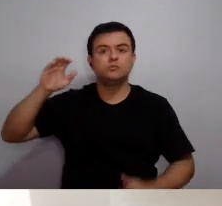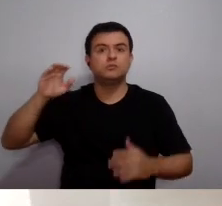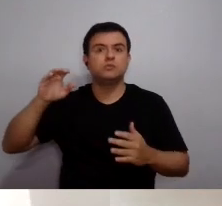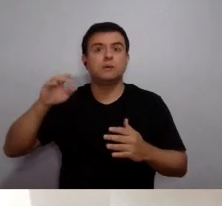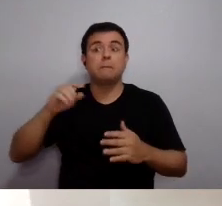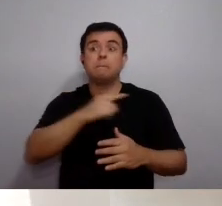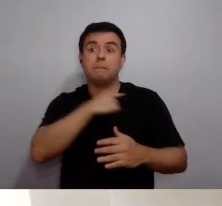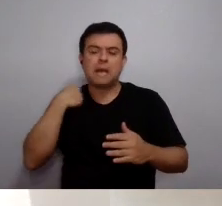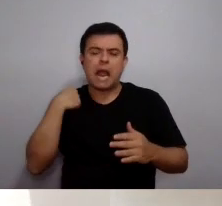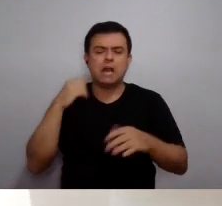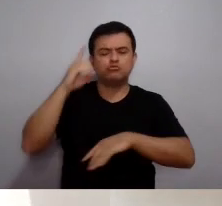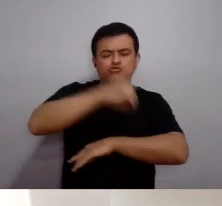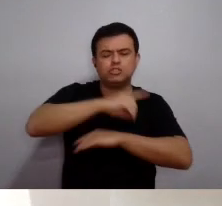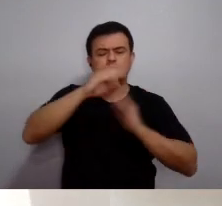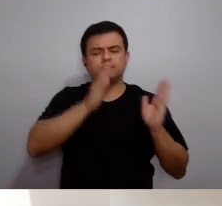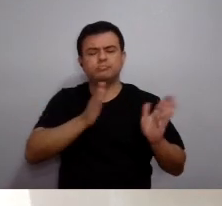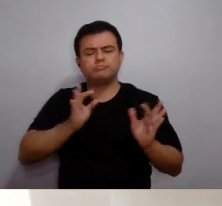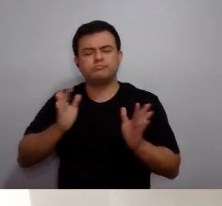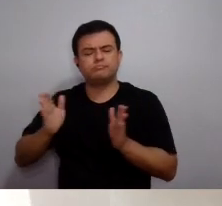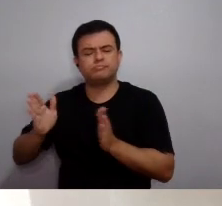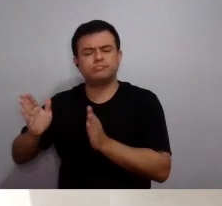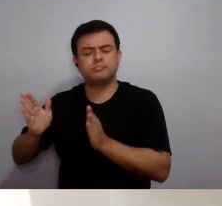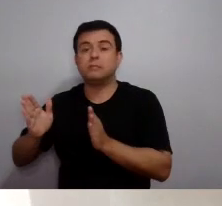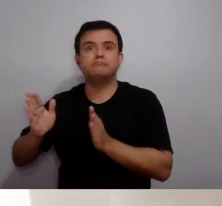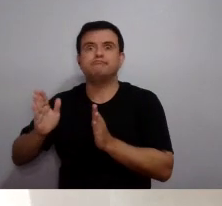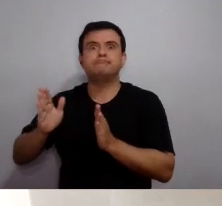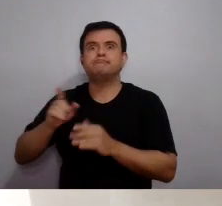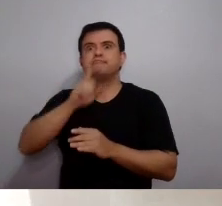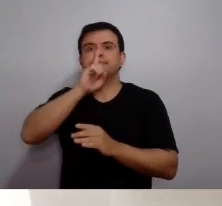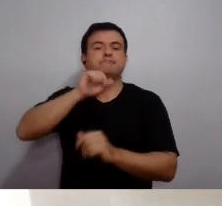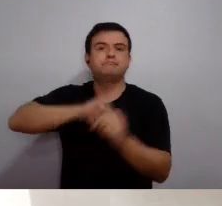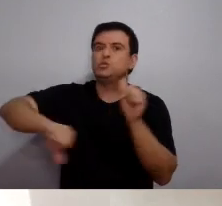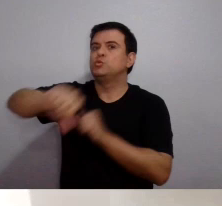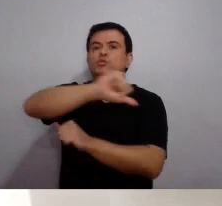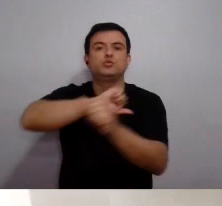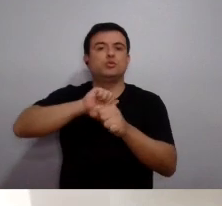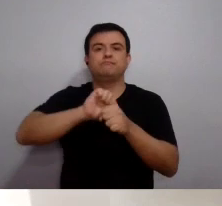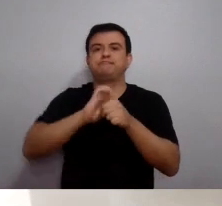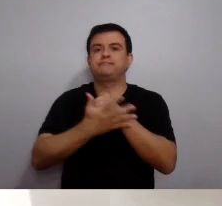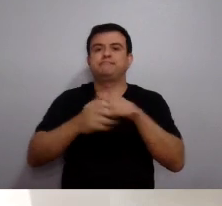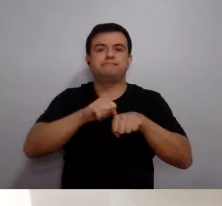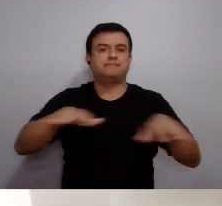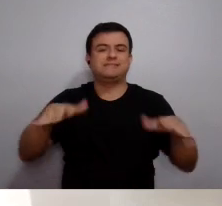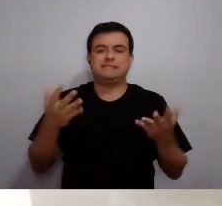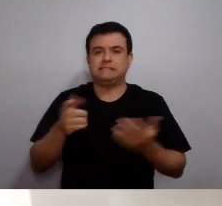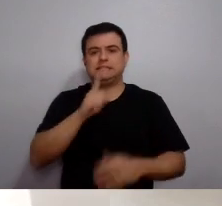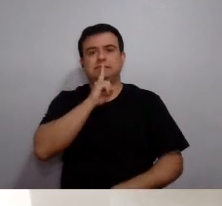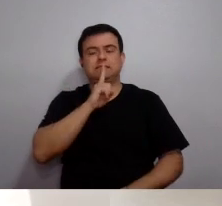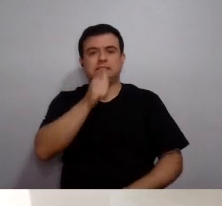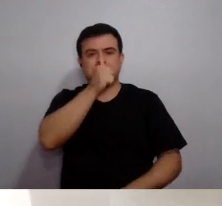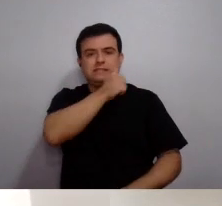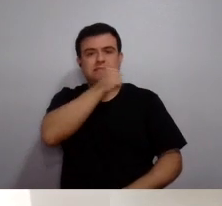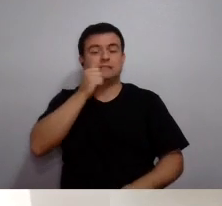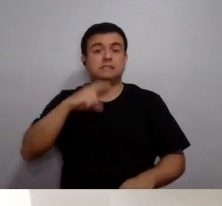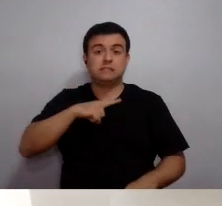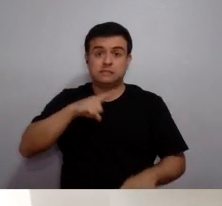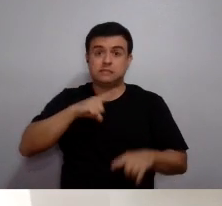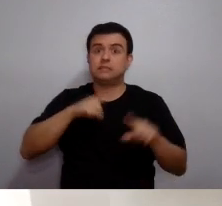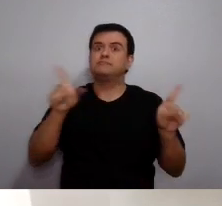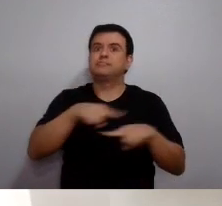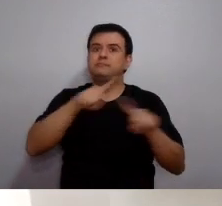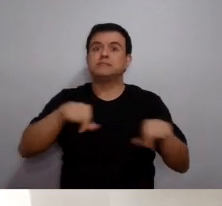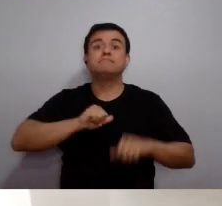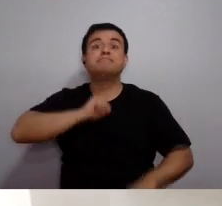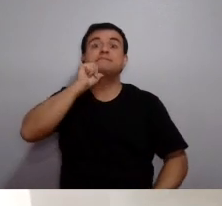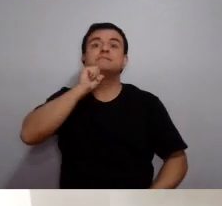o mundo todo mudou, quer dizer, nós mudamos tudo e, evidentemente, tivemos essa suspensão das atividades presenciais e,